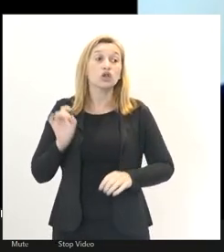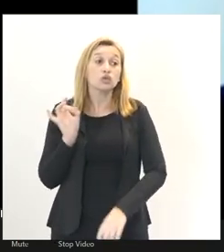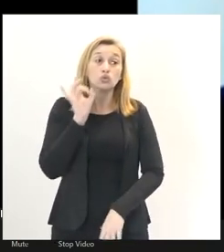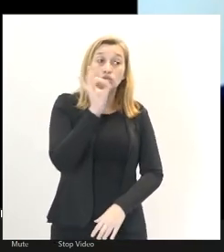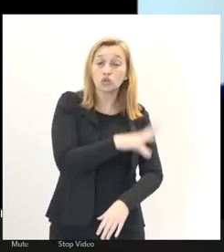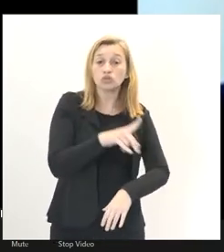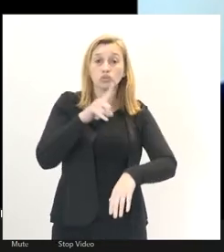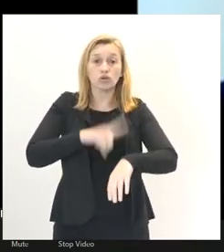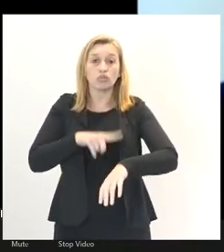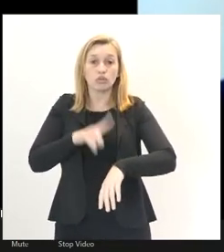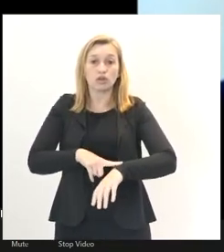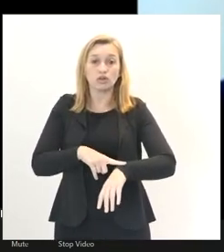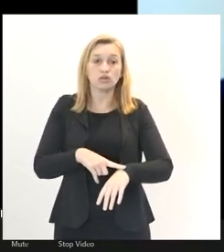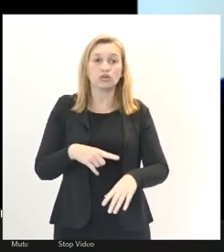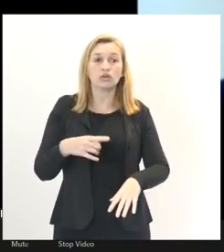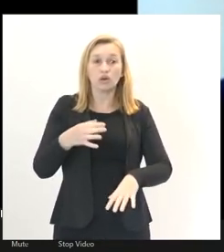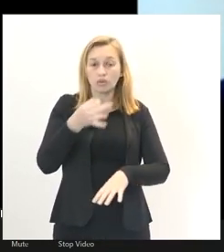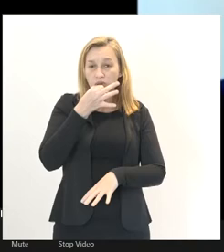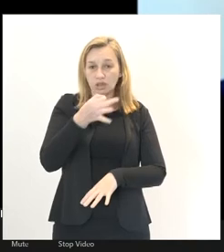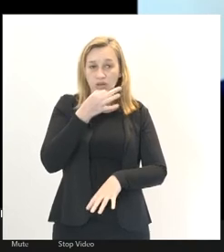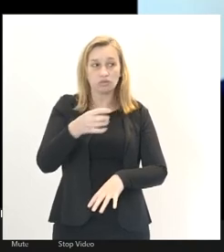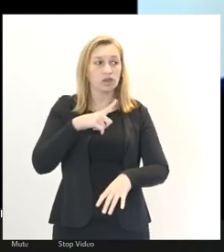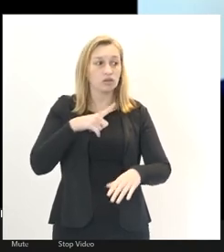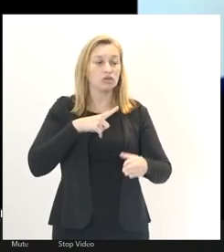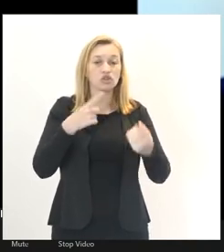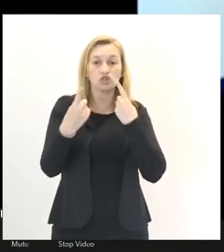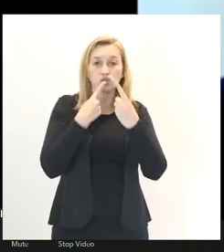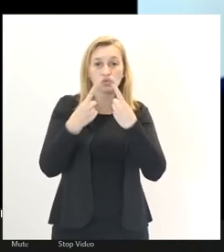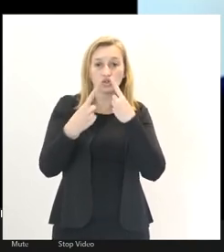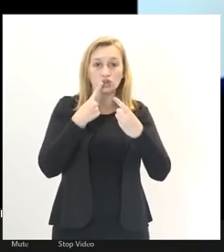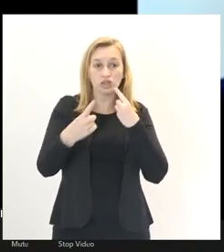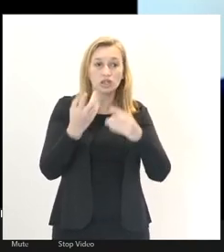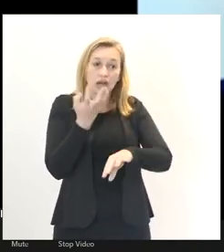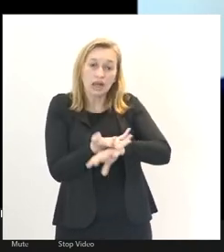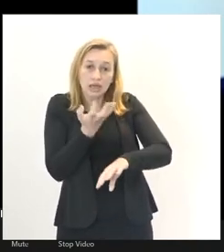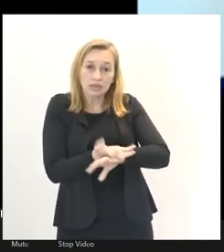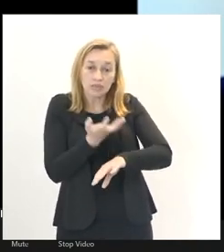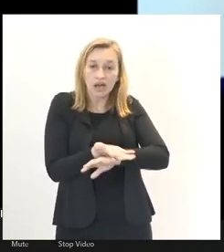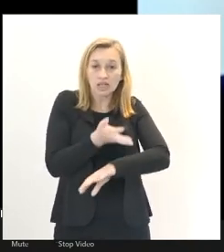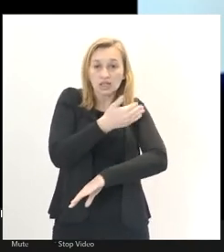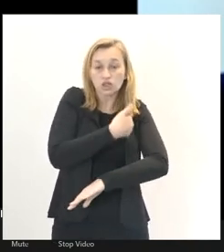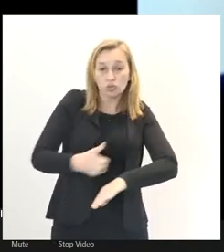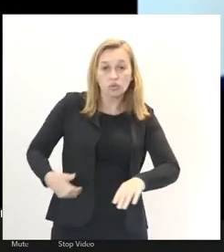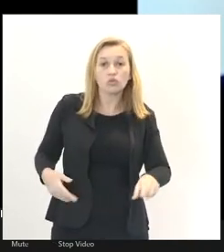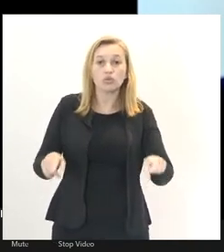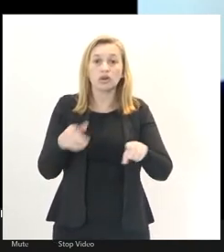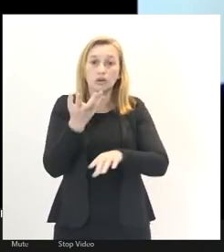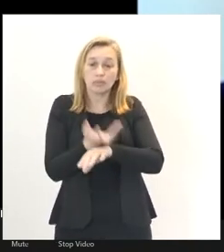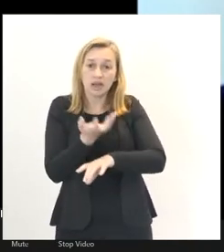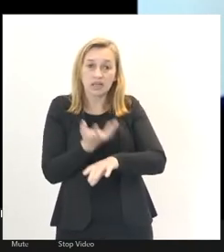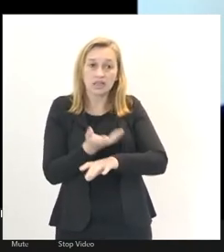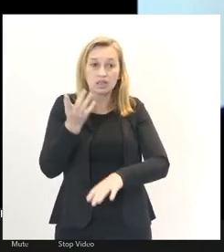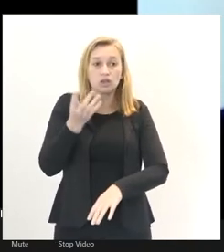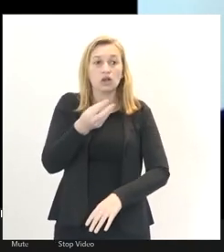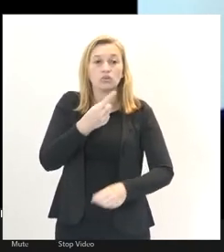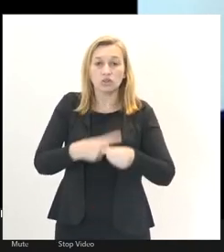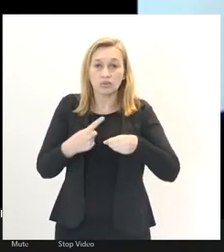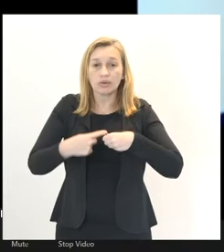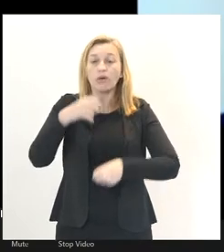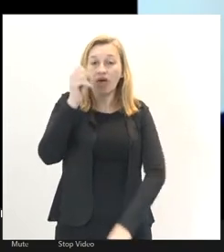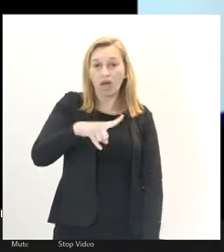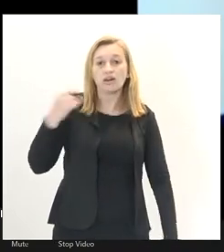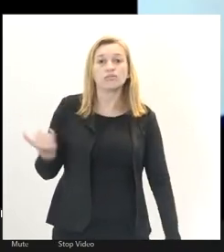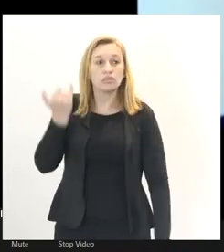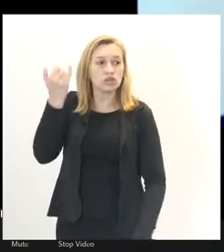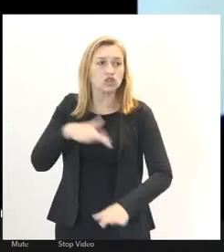sugiro que façamos esse debate nas praças públicas, nas praças municipais. Então, é importante